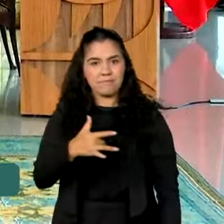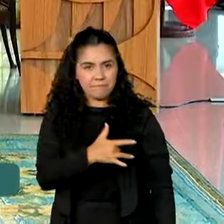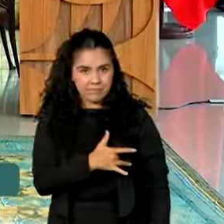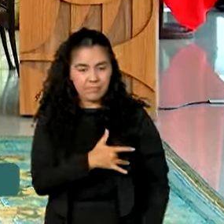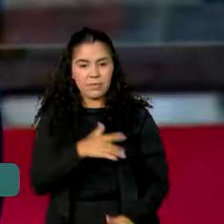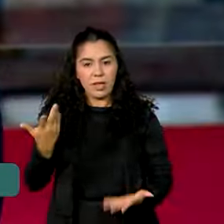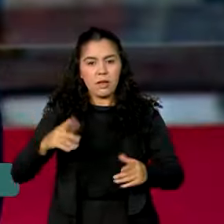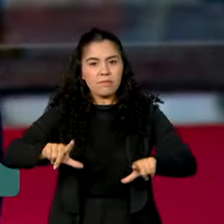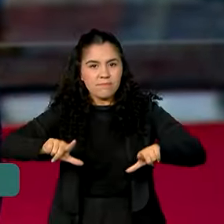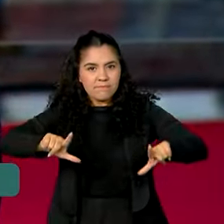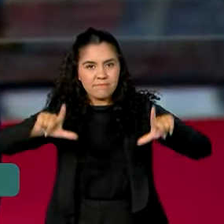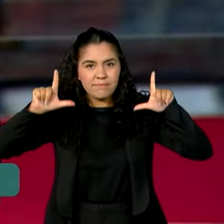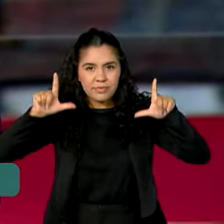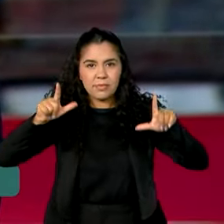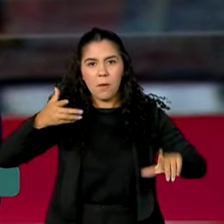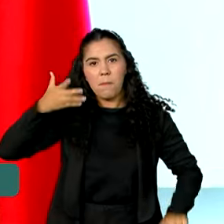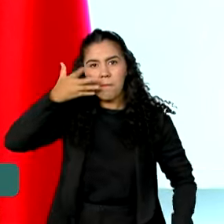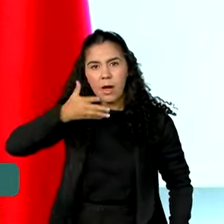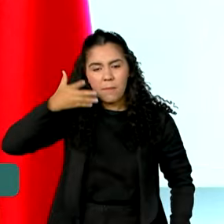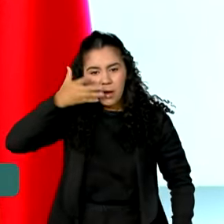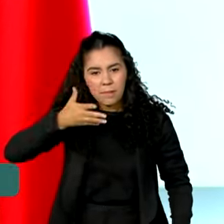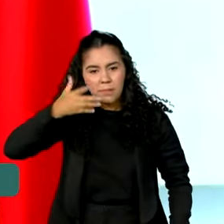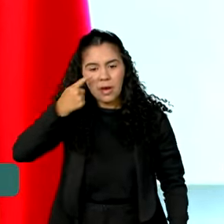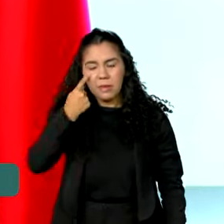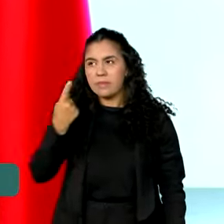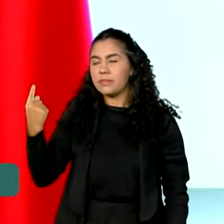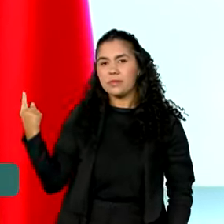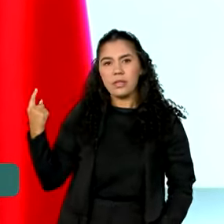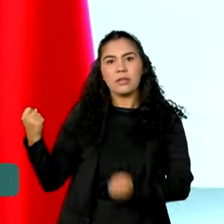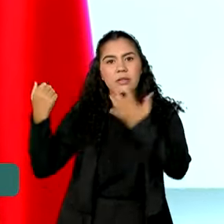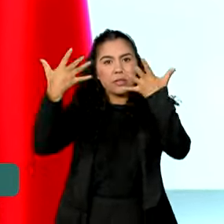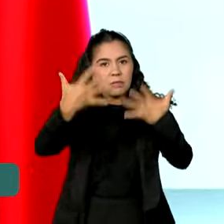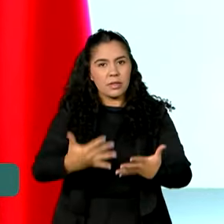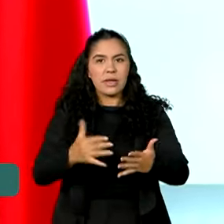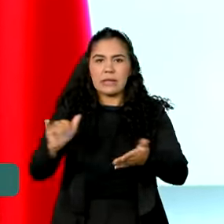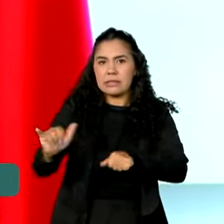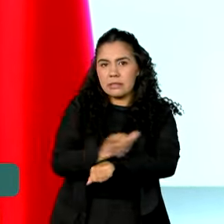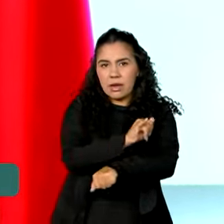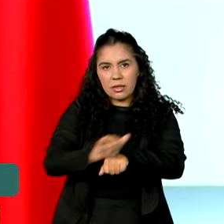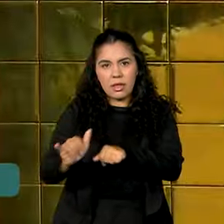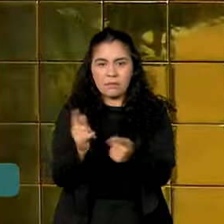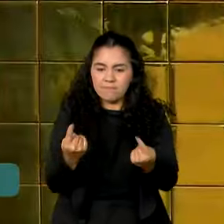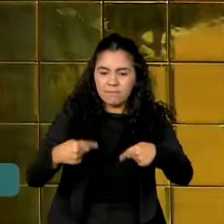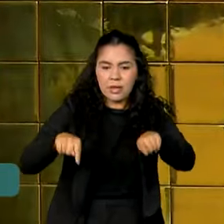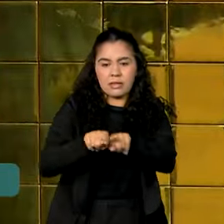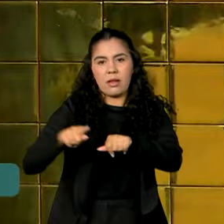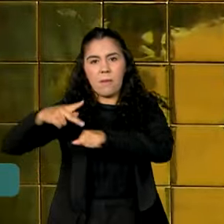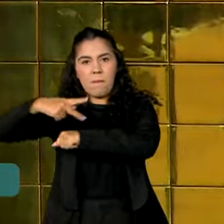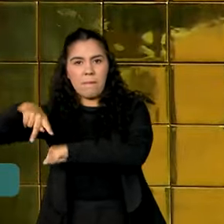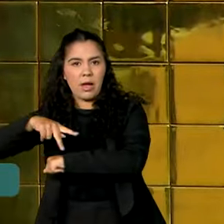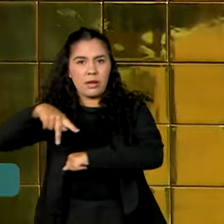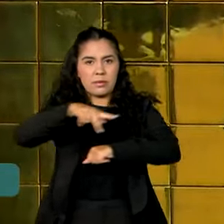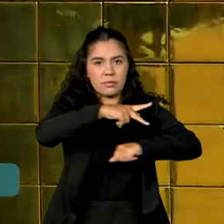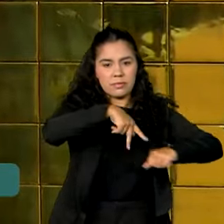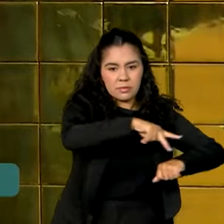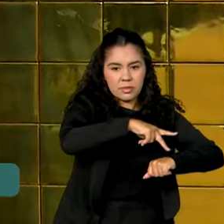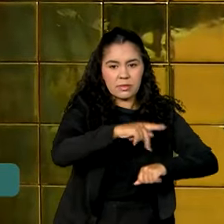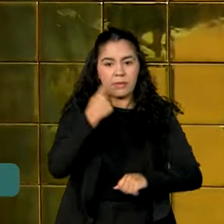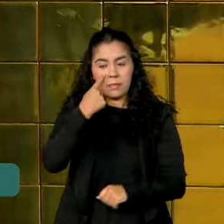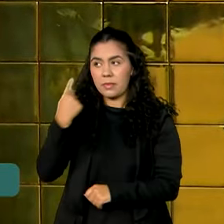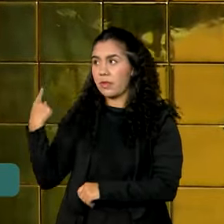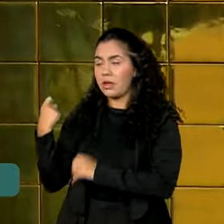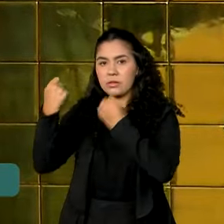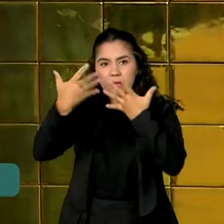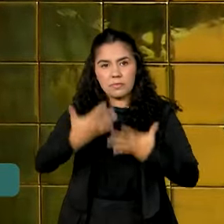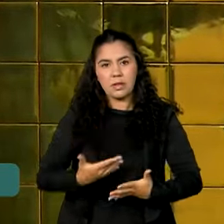imprensa, os presidentes destacaram a parceria estratégica entre os dois países. Vamos aprofundar a cooperação em áreas